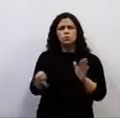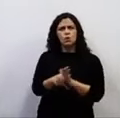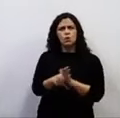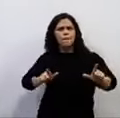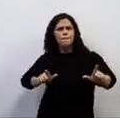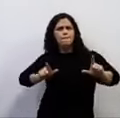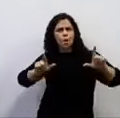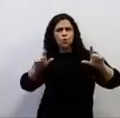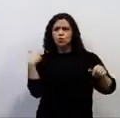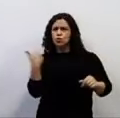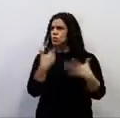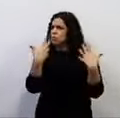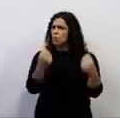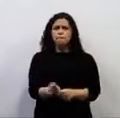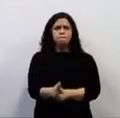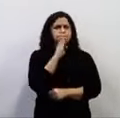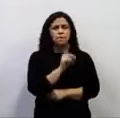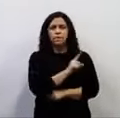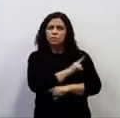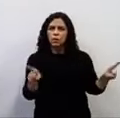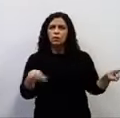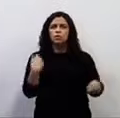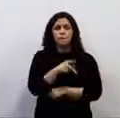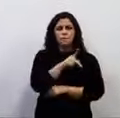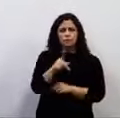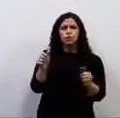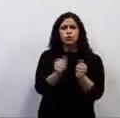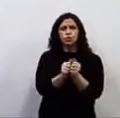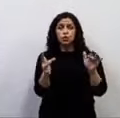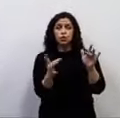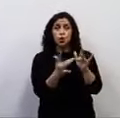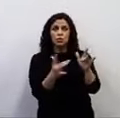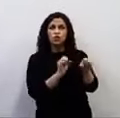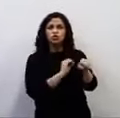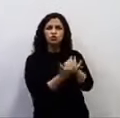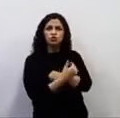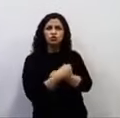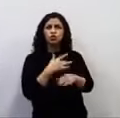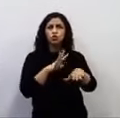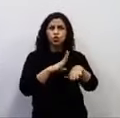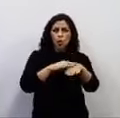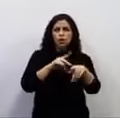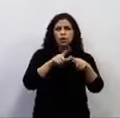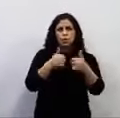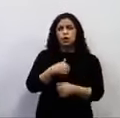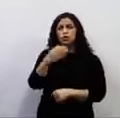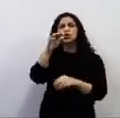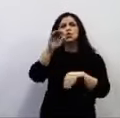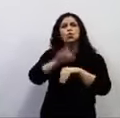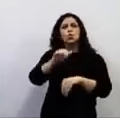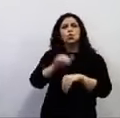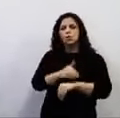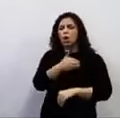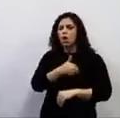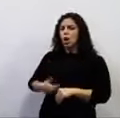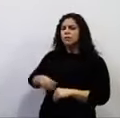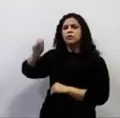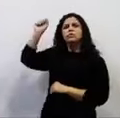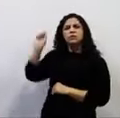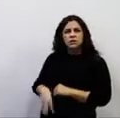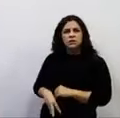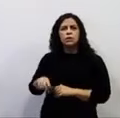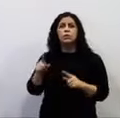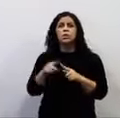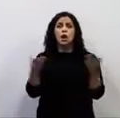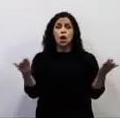nos calar. Se tiver professor contaminado, se tiver gente doente, a culpa é do governador, sim! E chegou a hora da